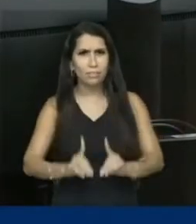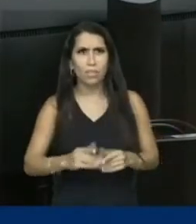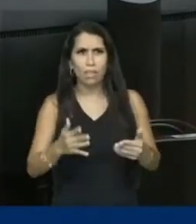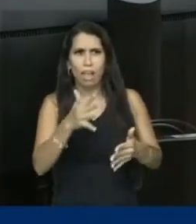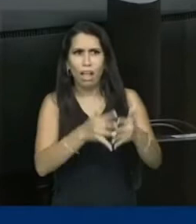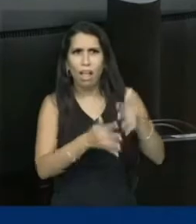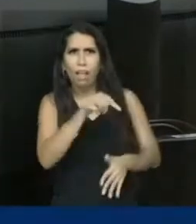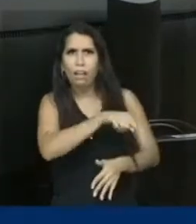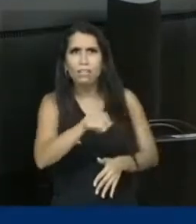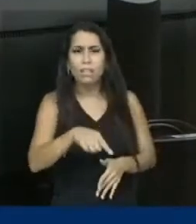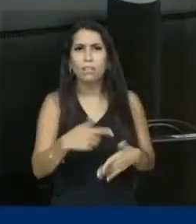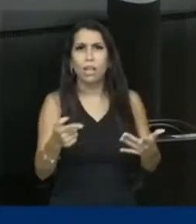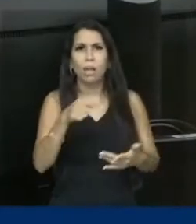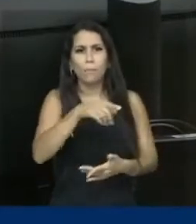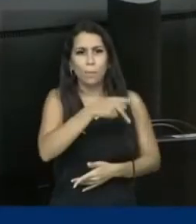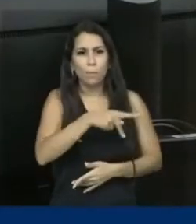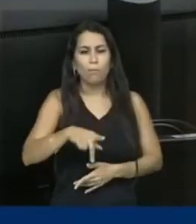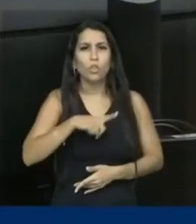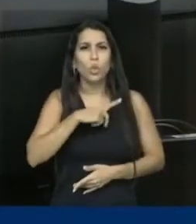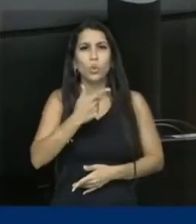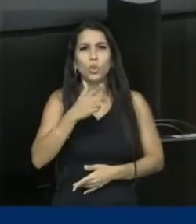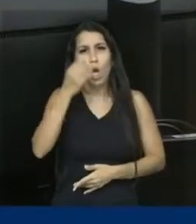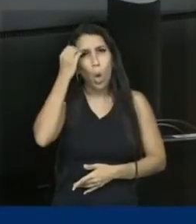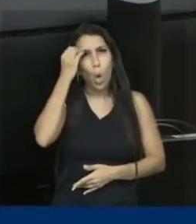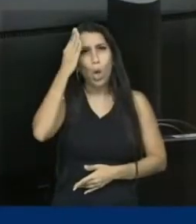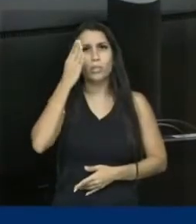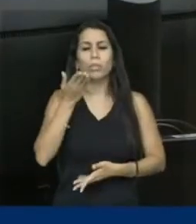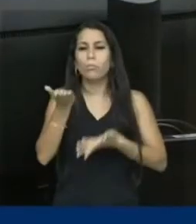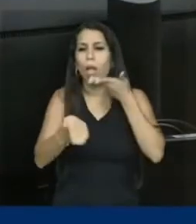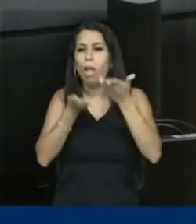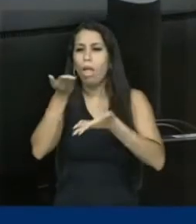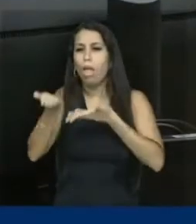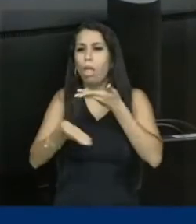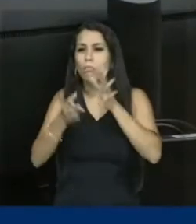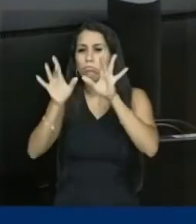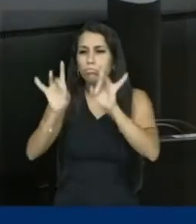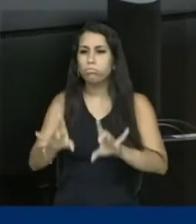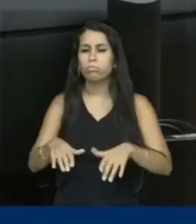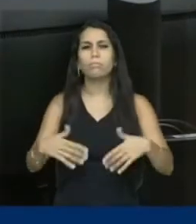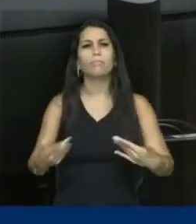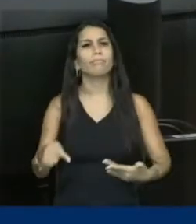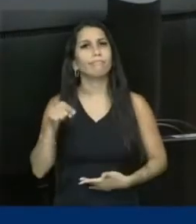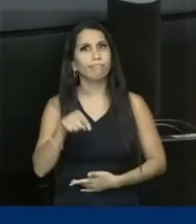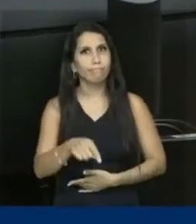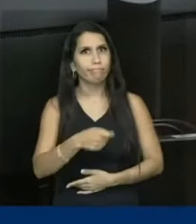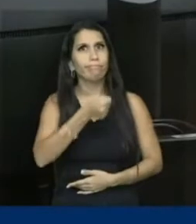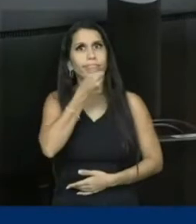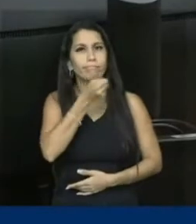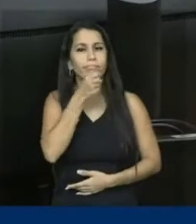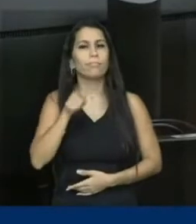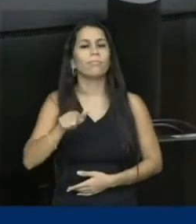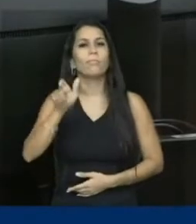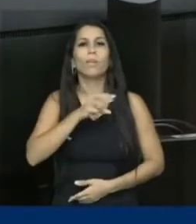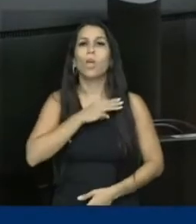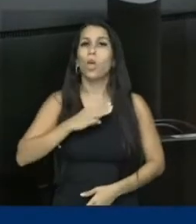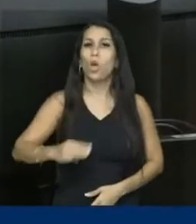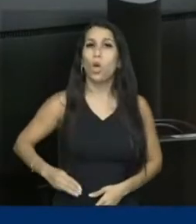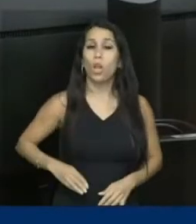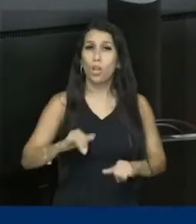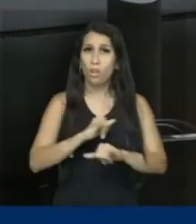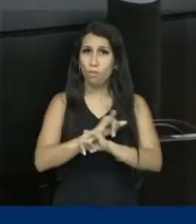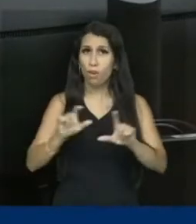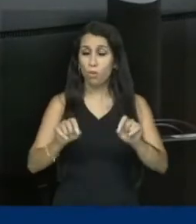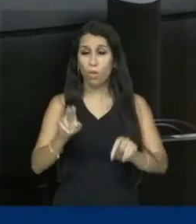conhecimento para dar a ela atenção especial. Na mesma entrevista, o ministro também declarou que a